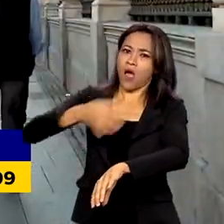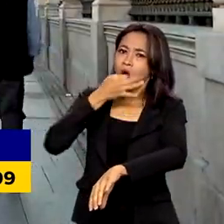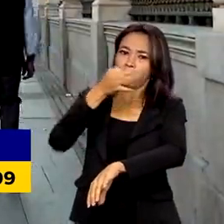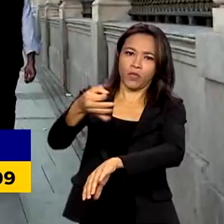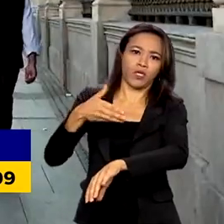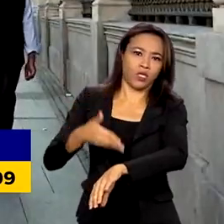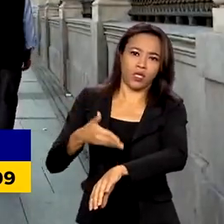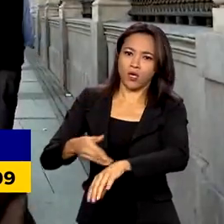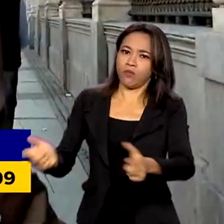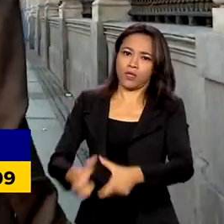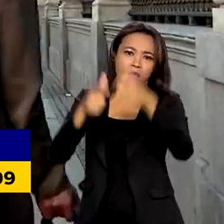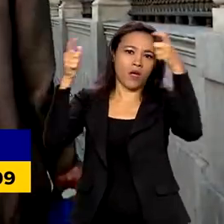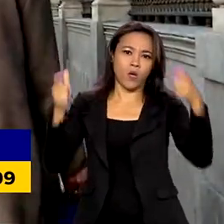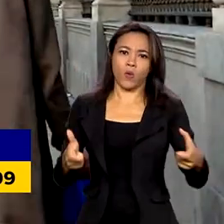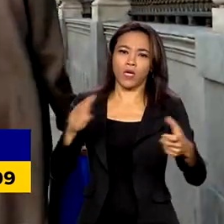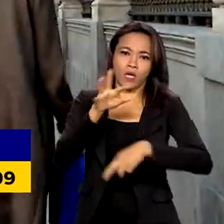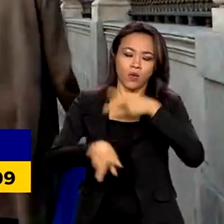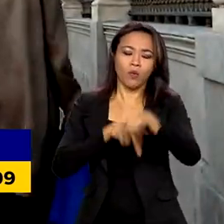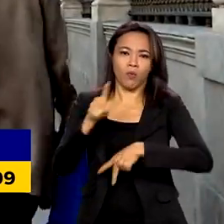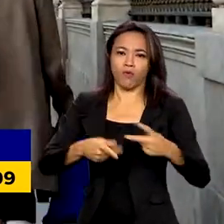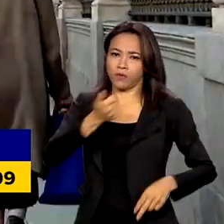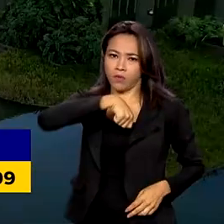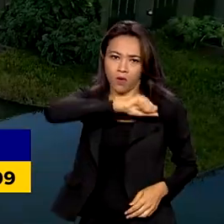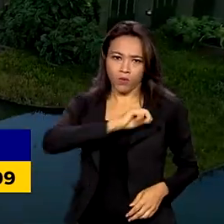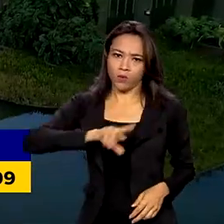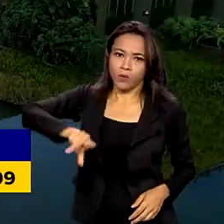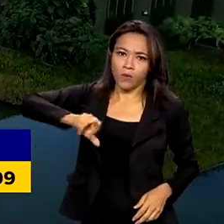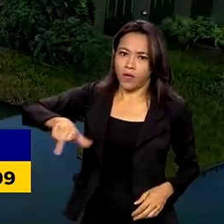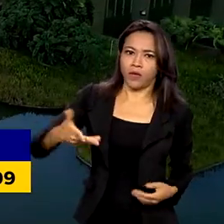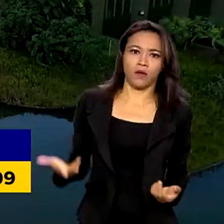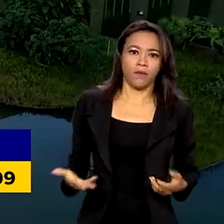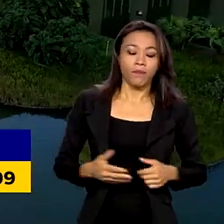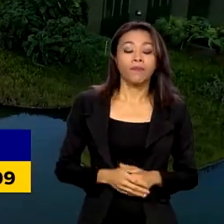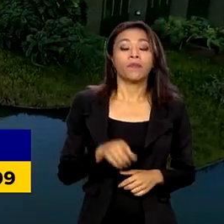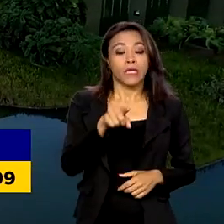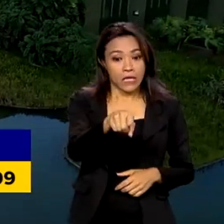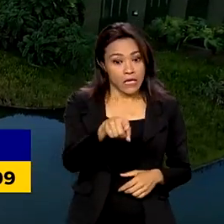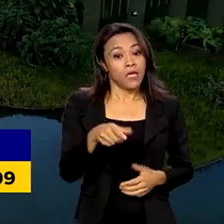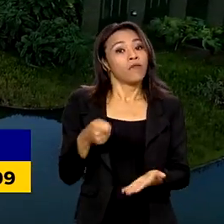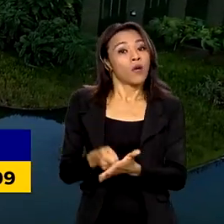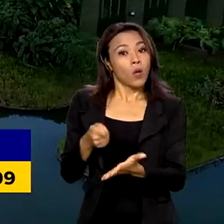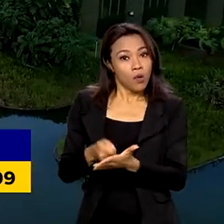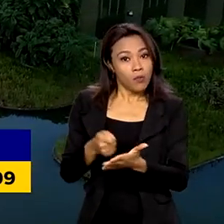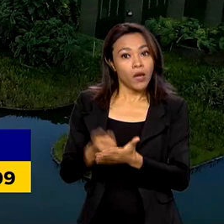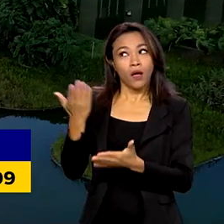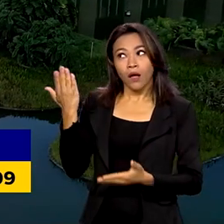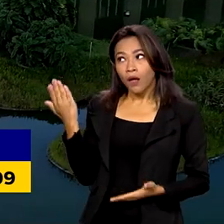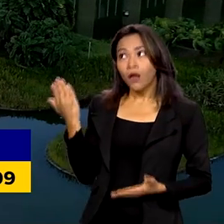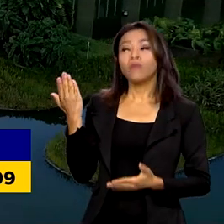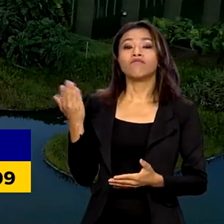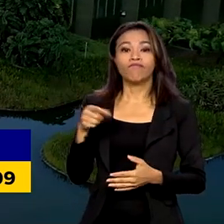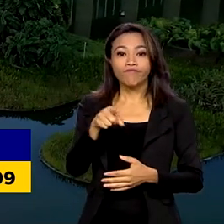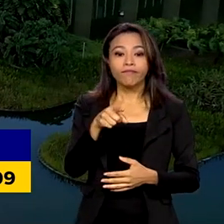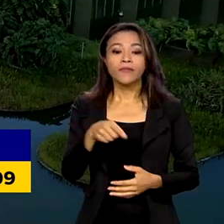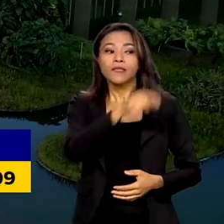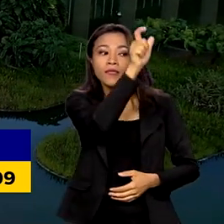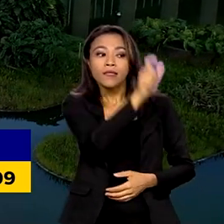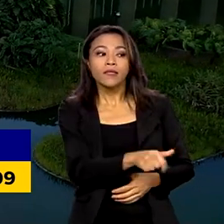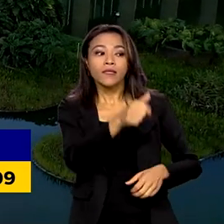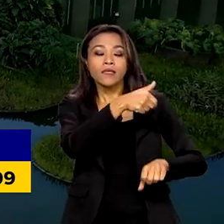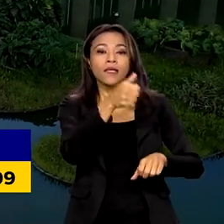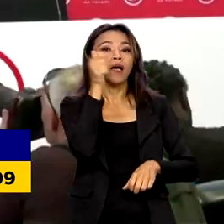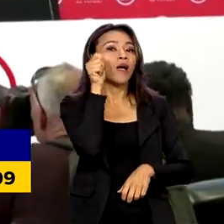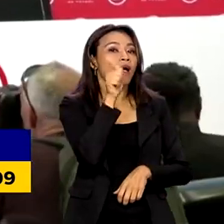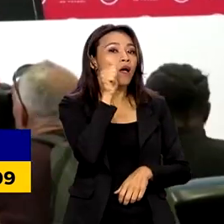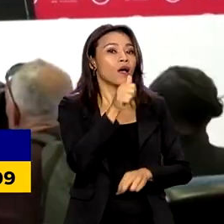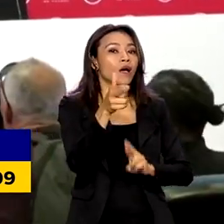absoluta maioria da população espanhola. O Itamaraty vai cobrar explicações da embaixadora e pediu